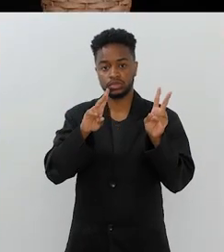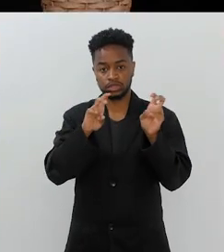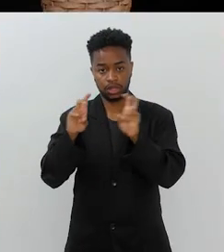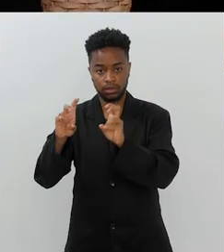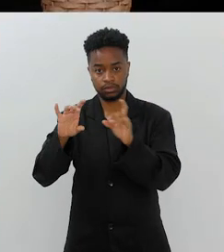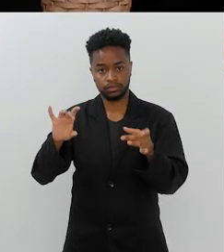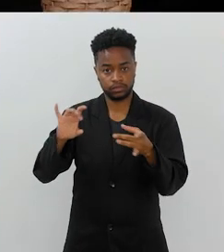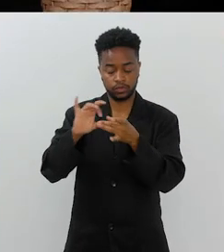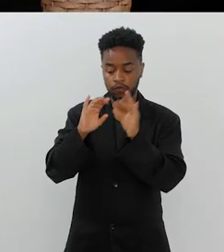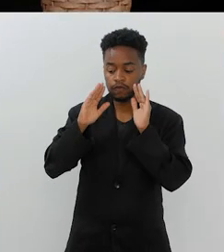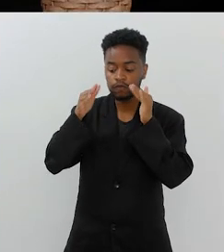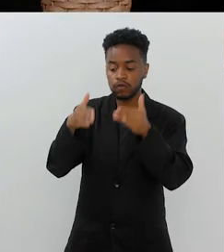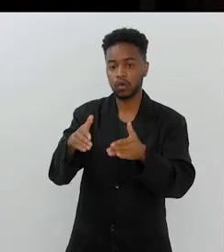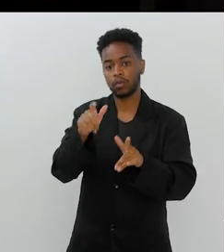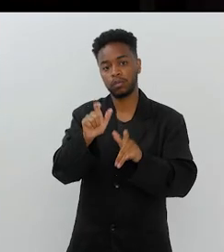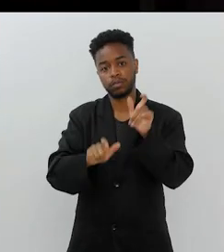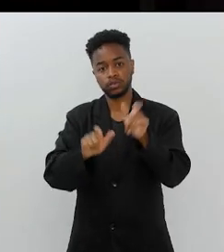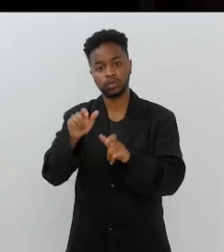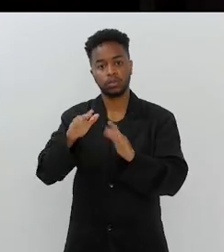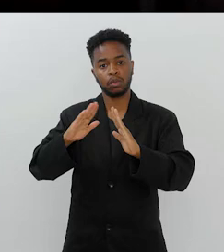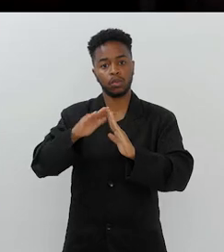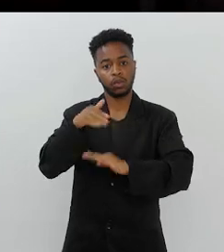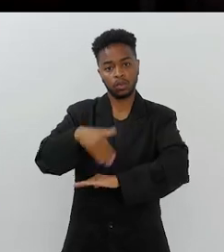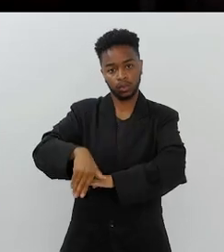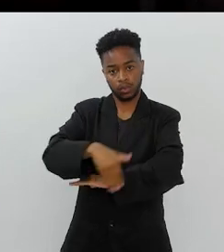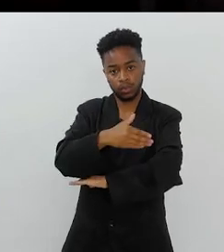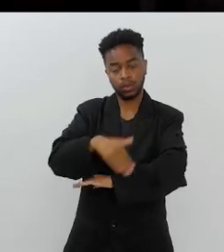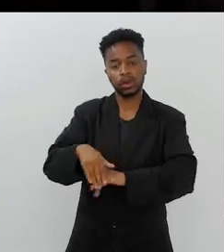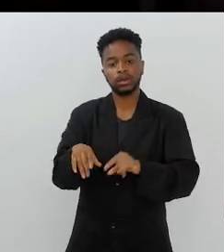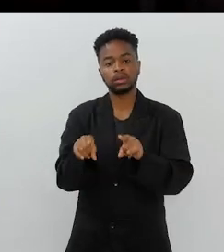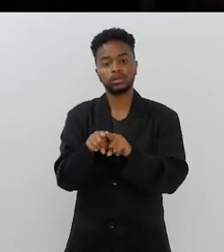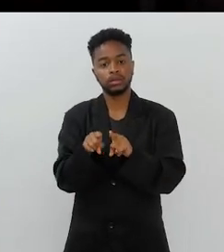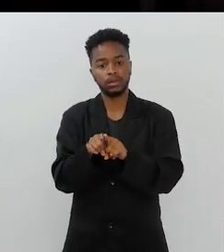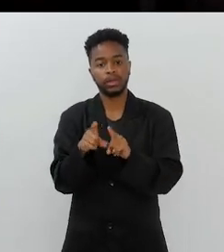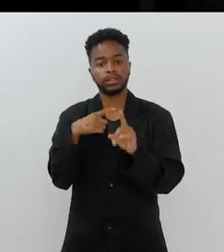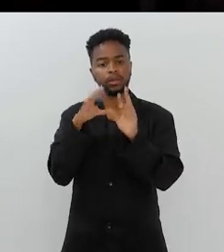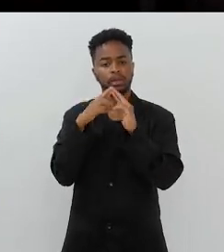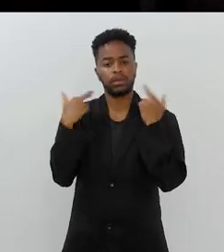dessas questões da população em situação de rua, numa das grandes